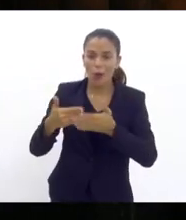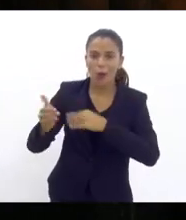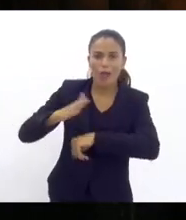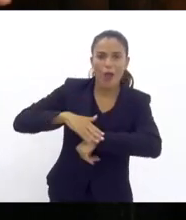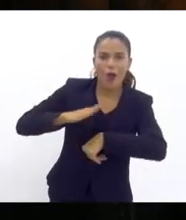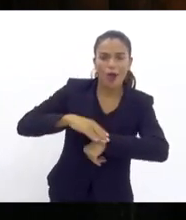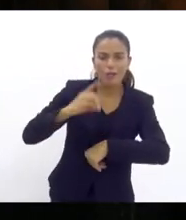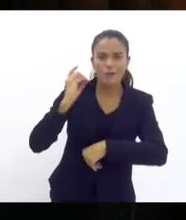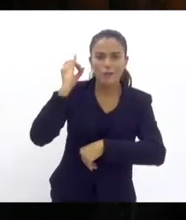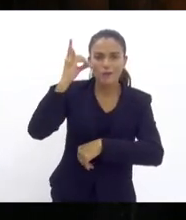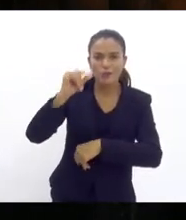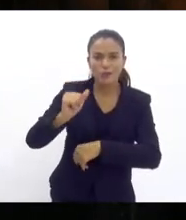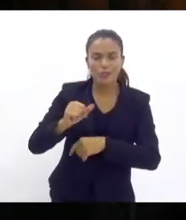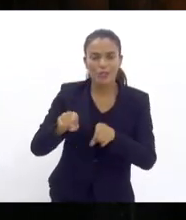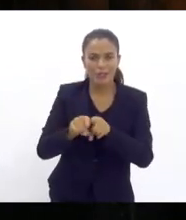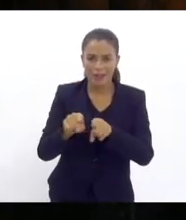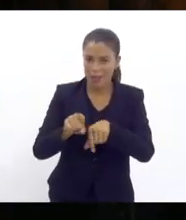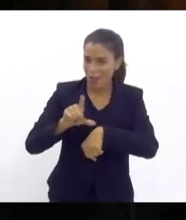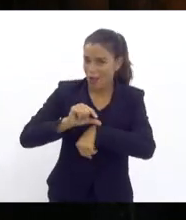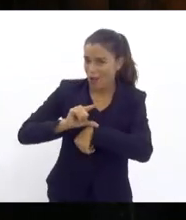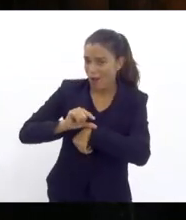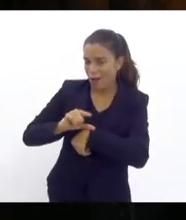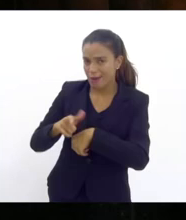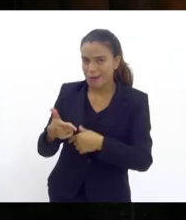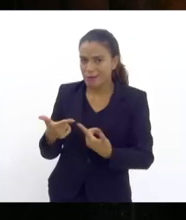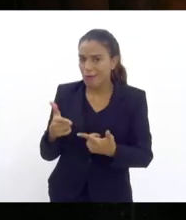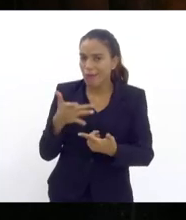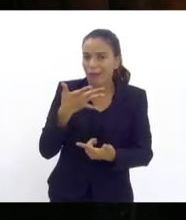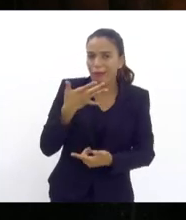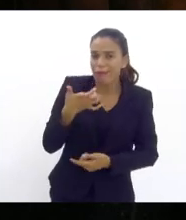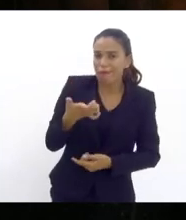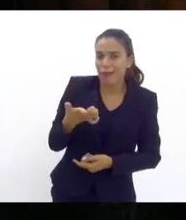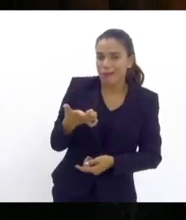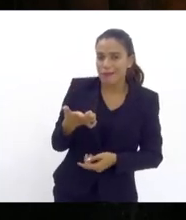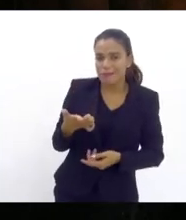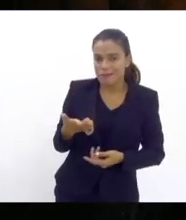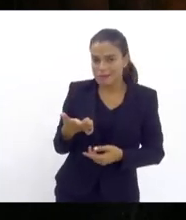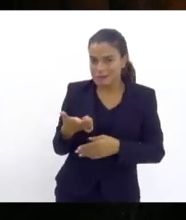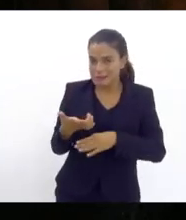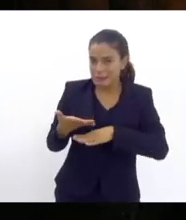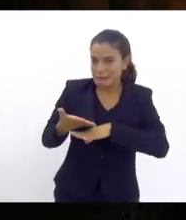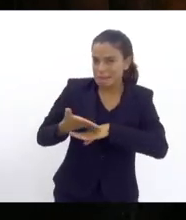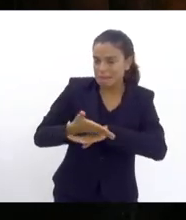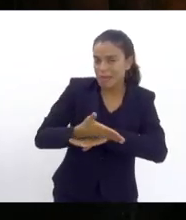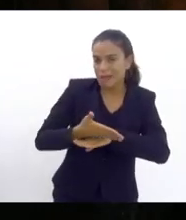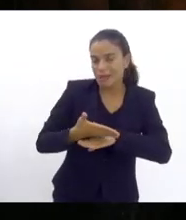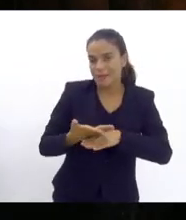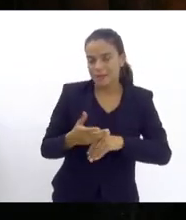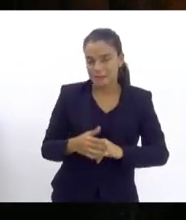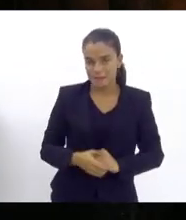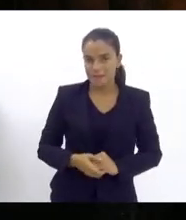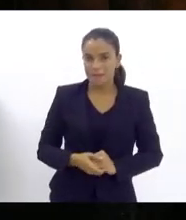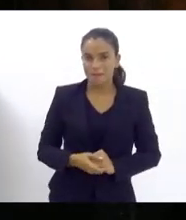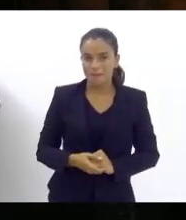hora e muitas vezes não tem nenhuma facilidade de locomoção